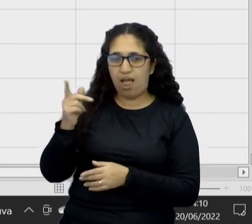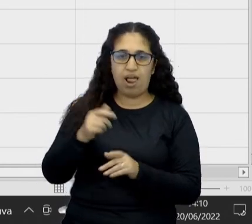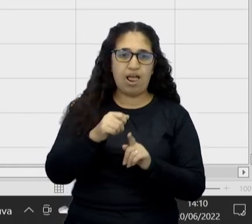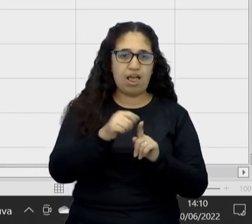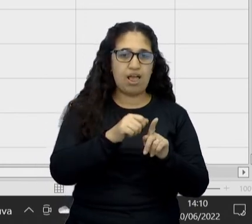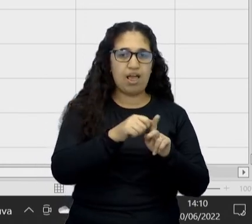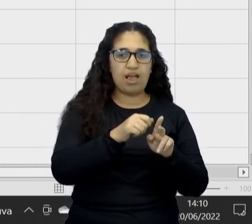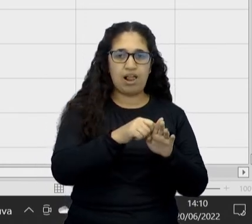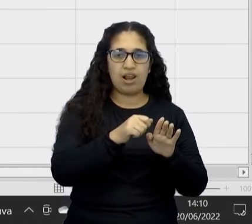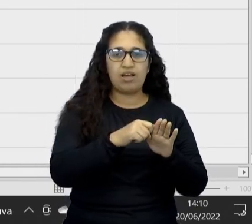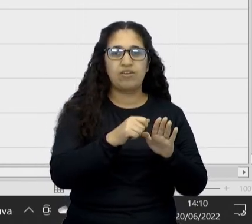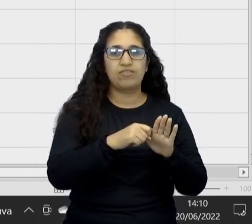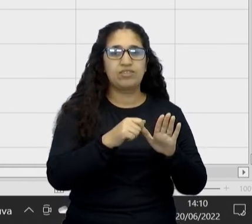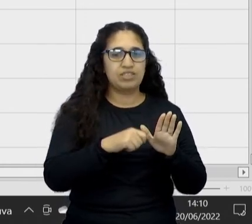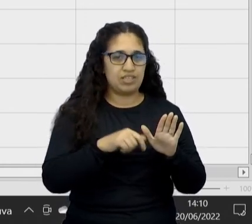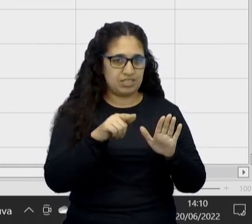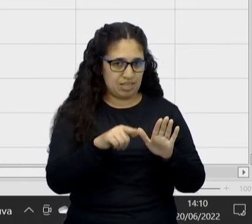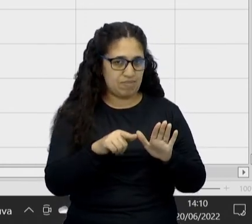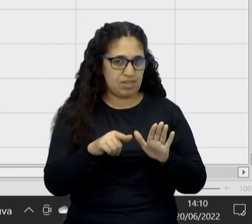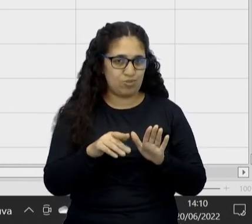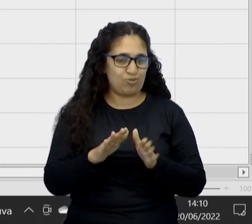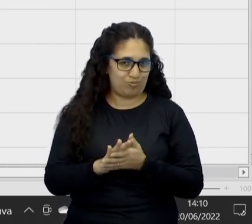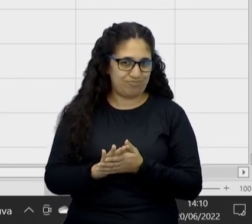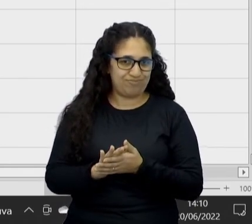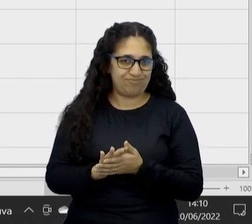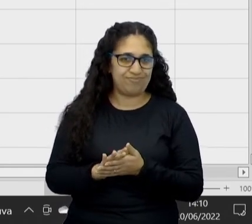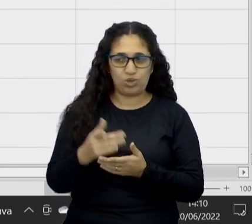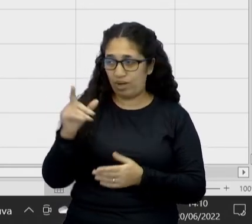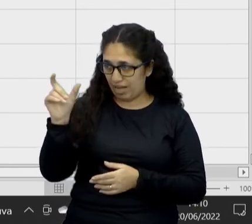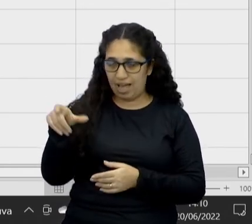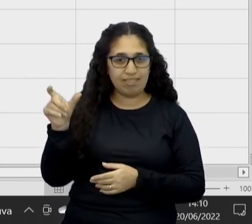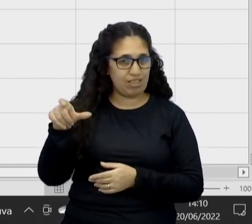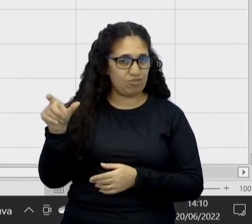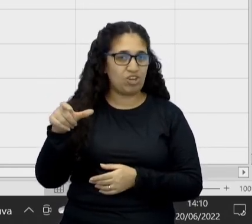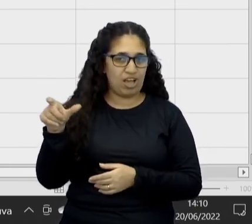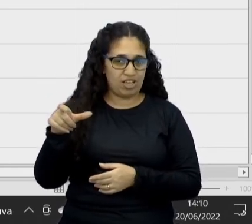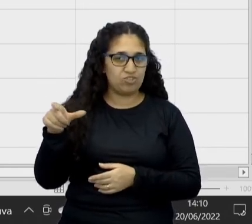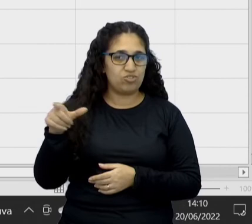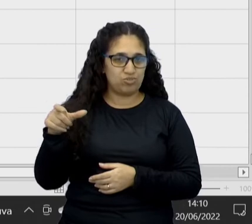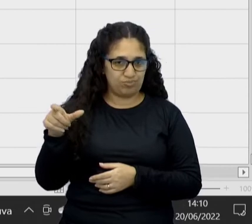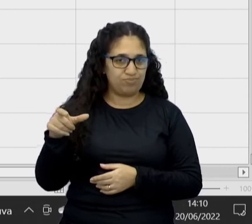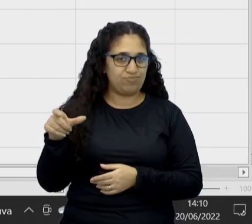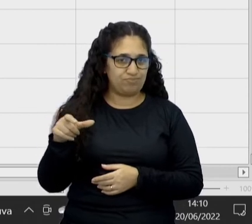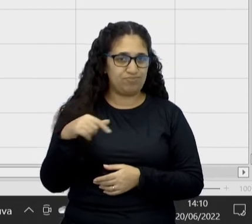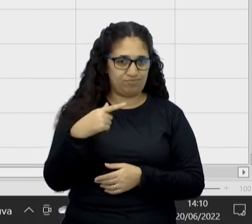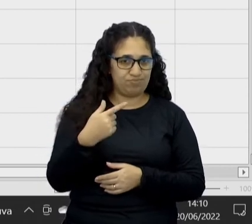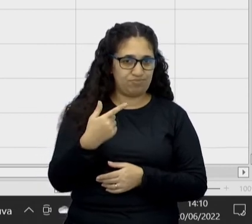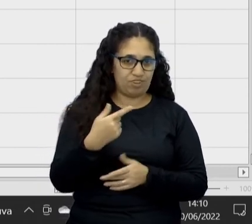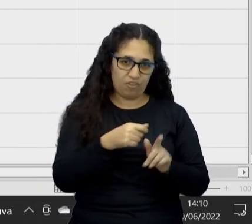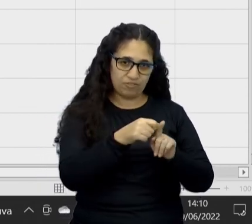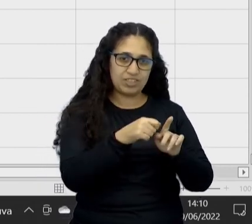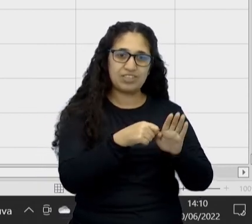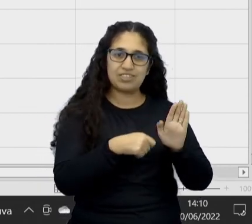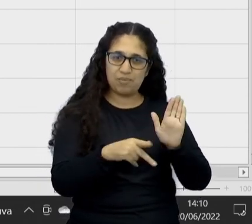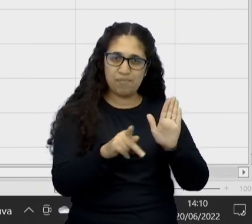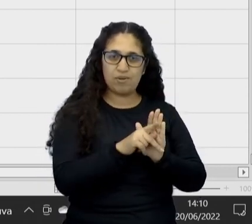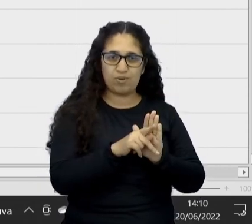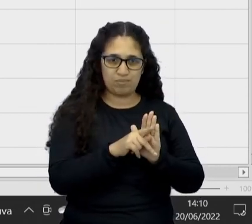isso pra mim hoje de manhã de autofinanciamento com cartão de crédito, né? Financiamento próprio, ela...